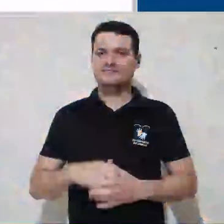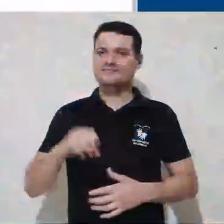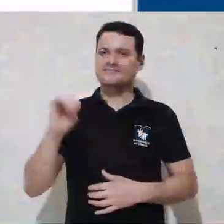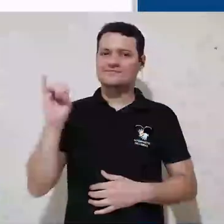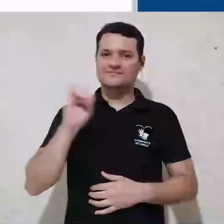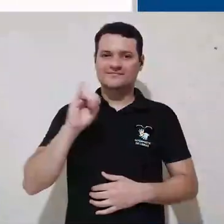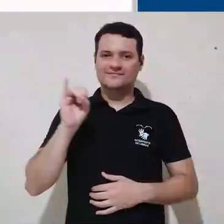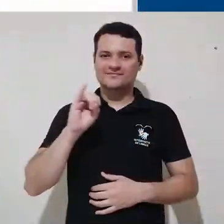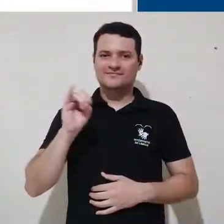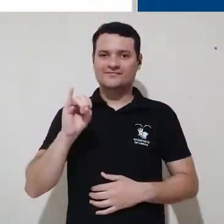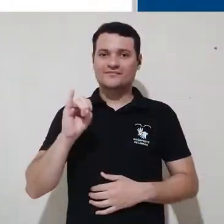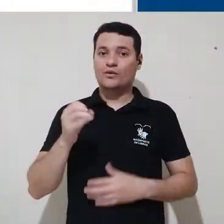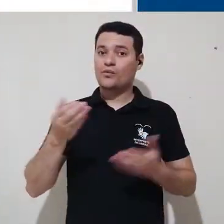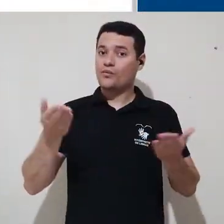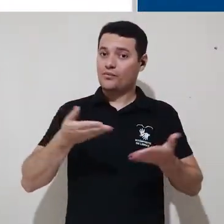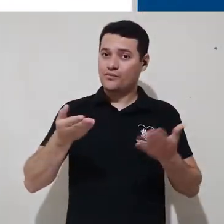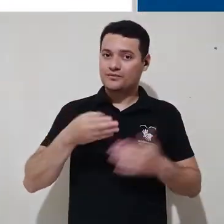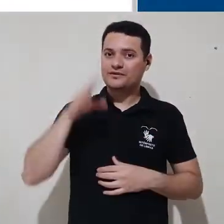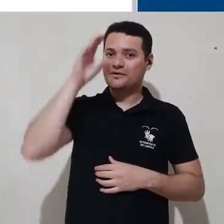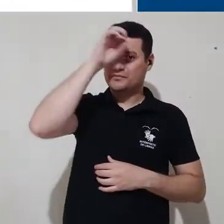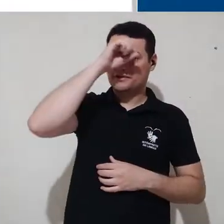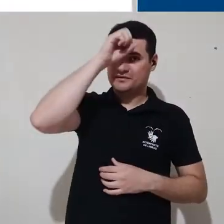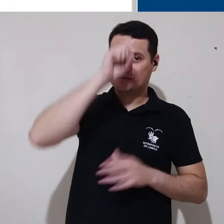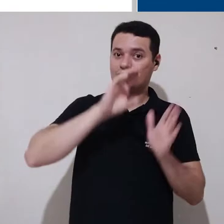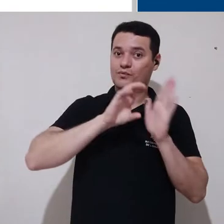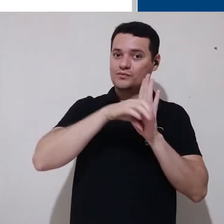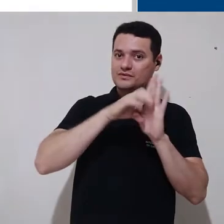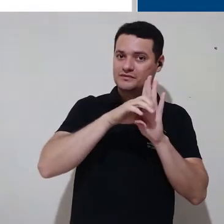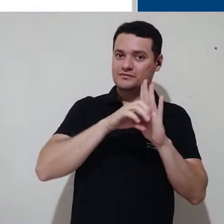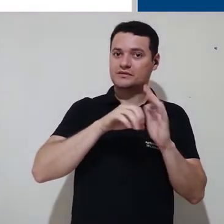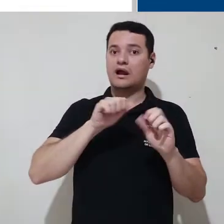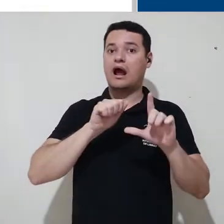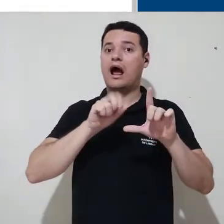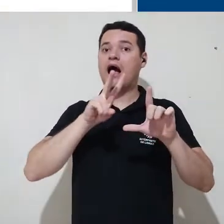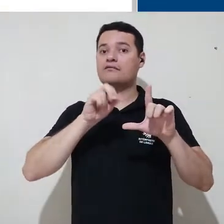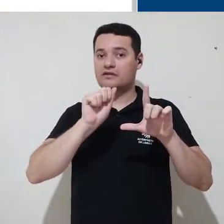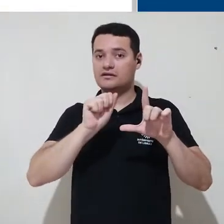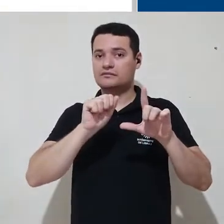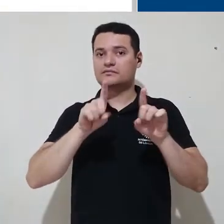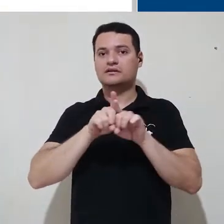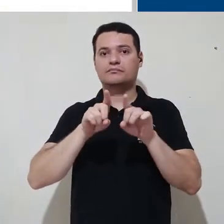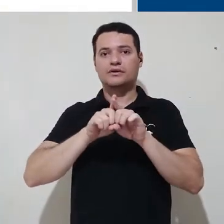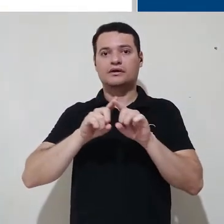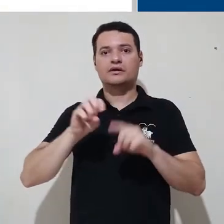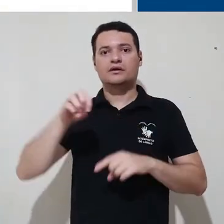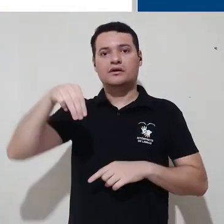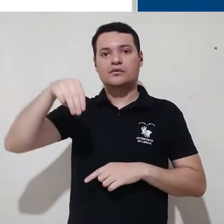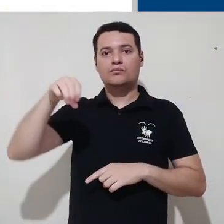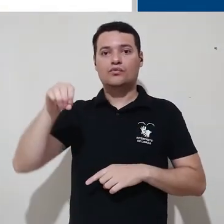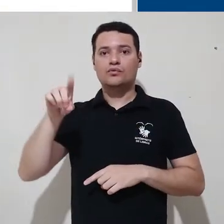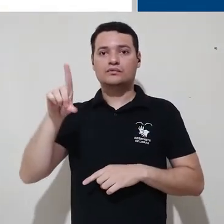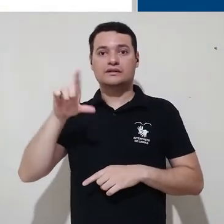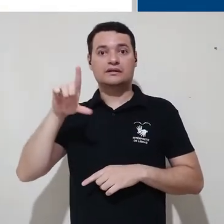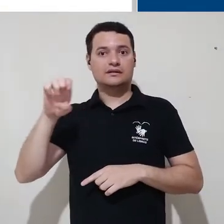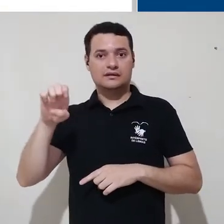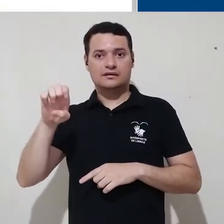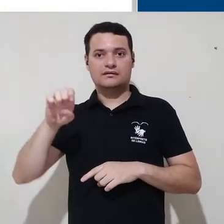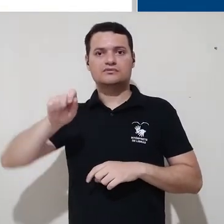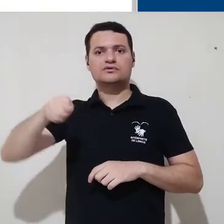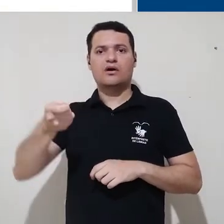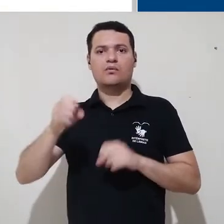Olá, hoje nós vamos aprender os conceitos de Ava e Moodle. O que seria um Ava?